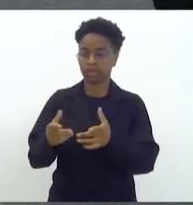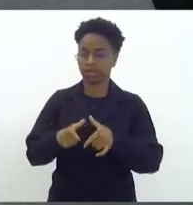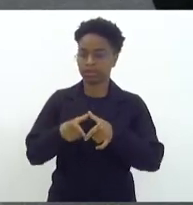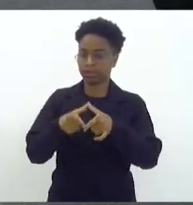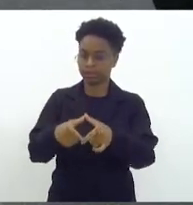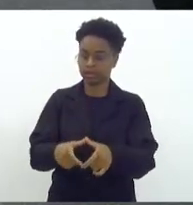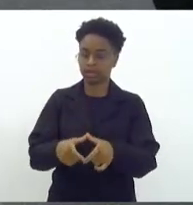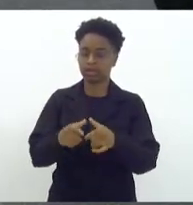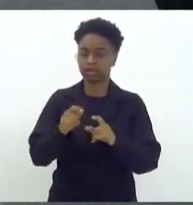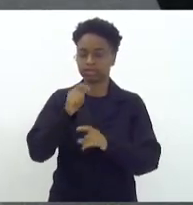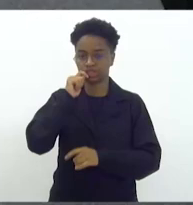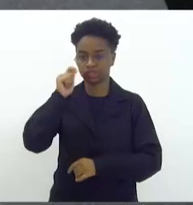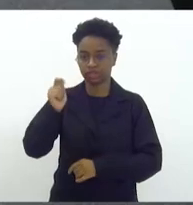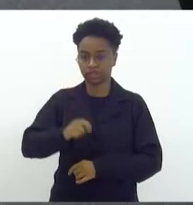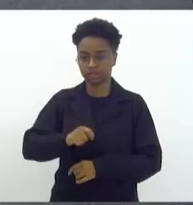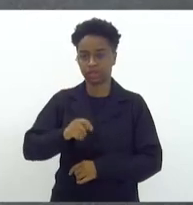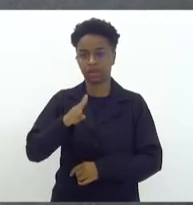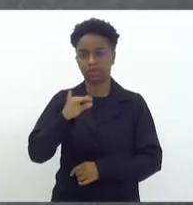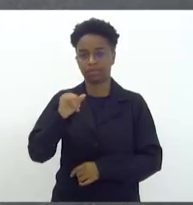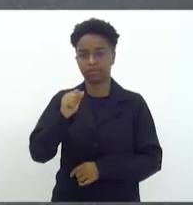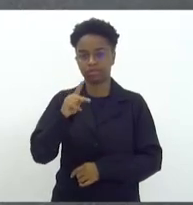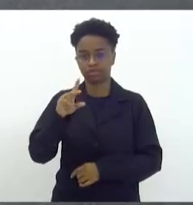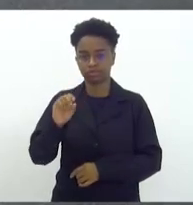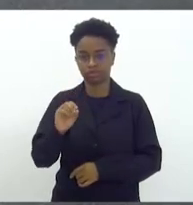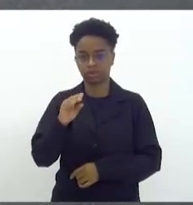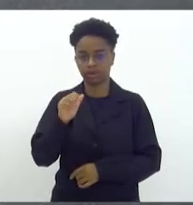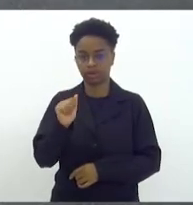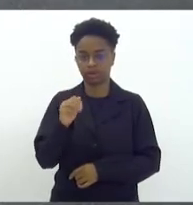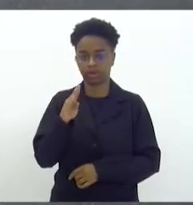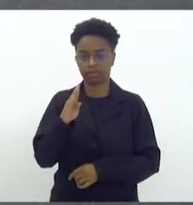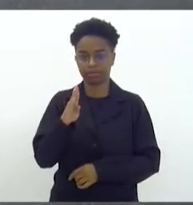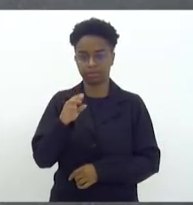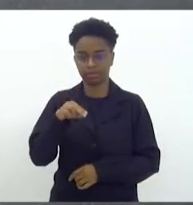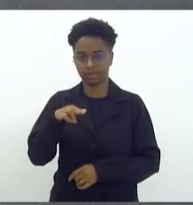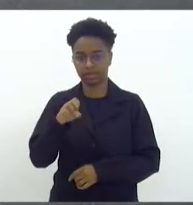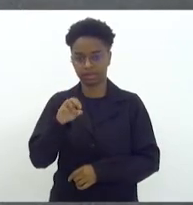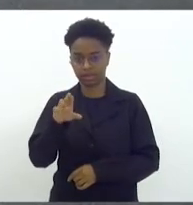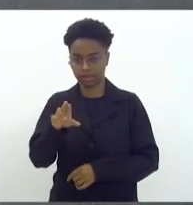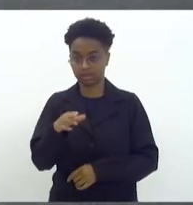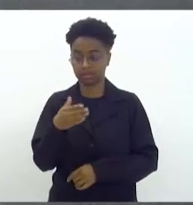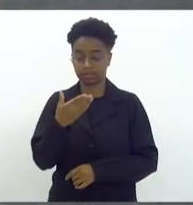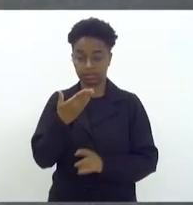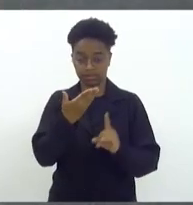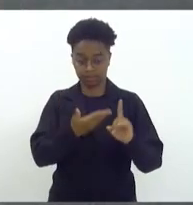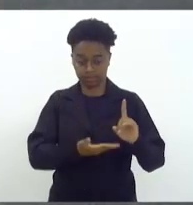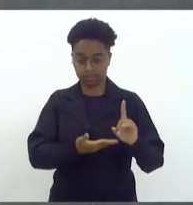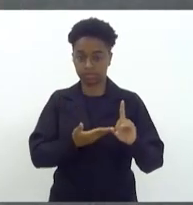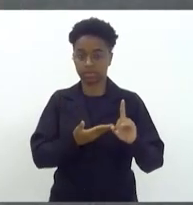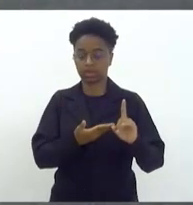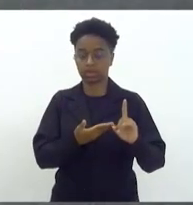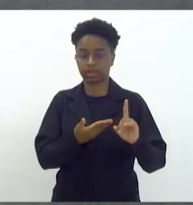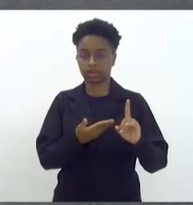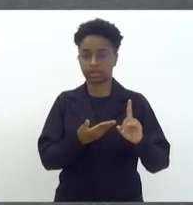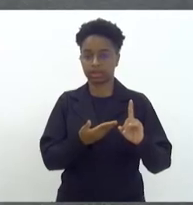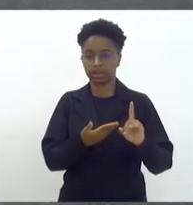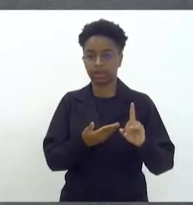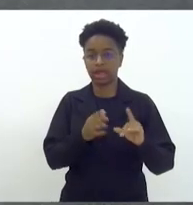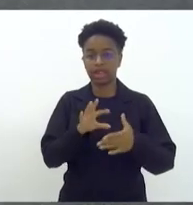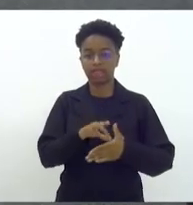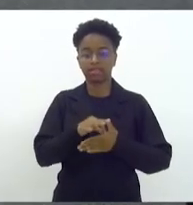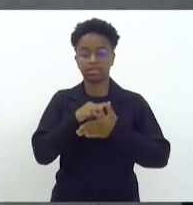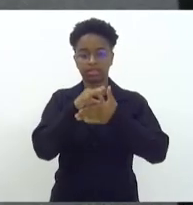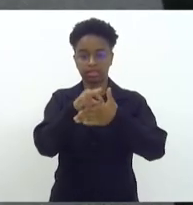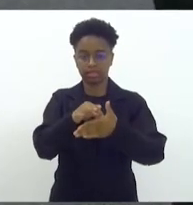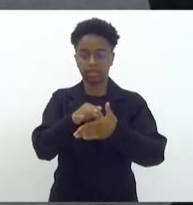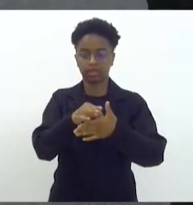ao Bispo Abner de Castro Ferreira. O Bispo Dr. Abner de Castro Ferreira é um dos líderes